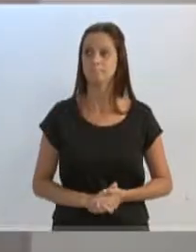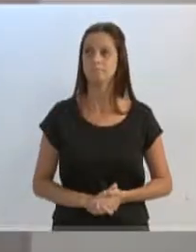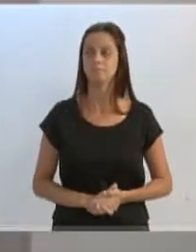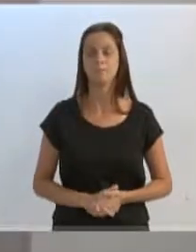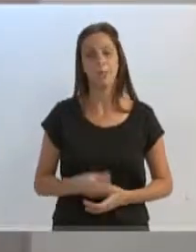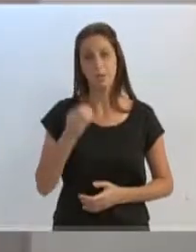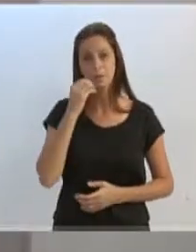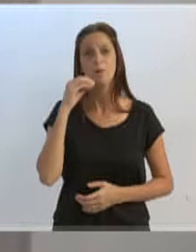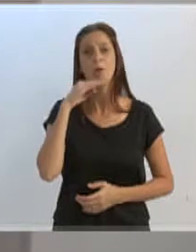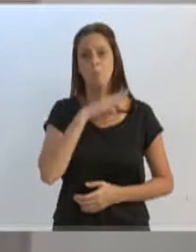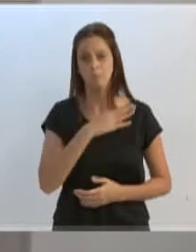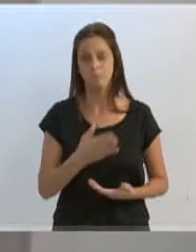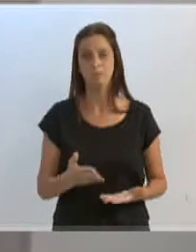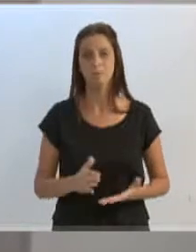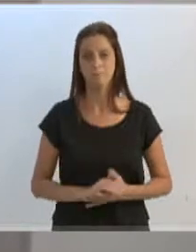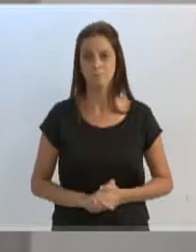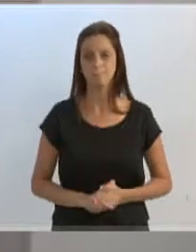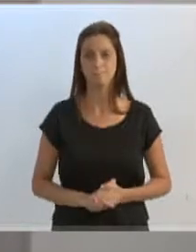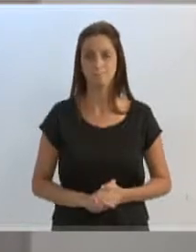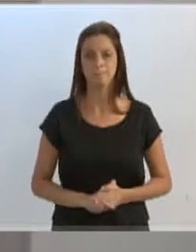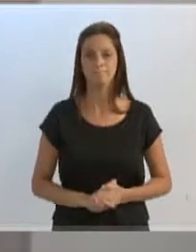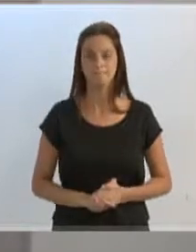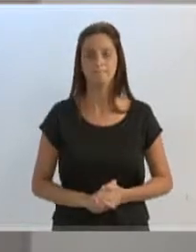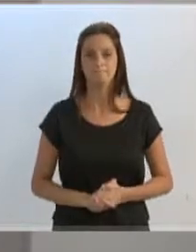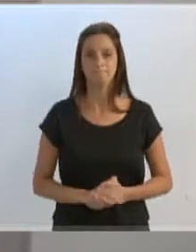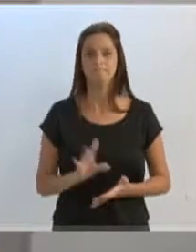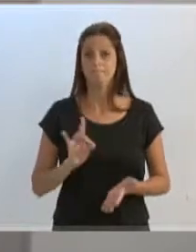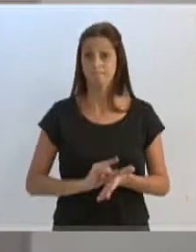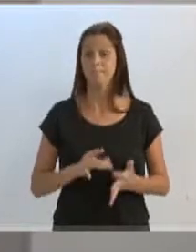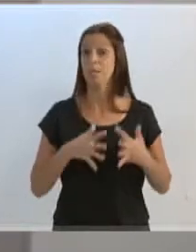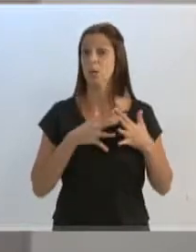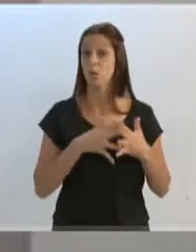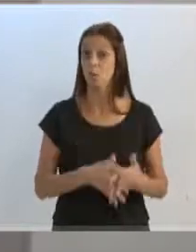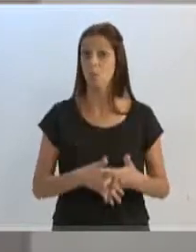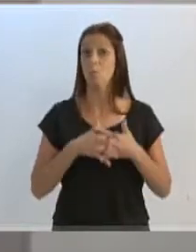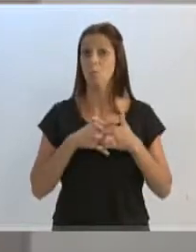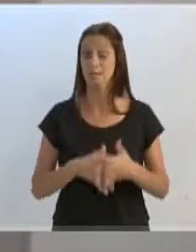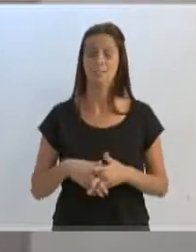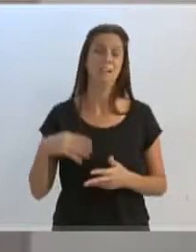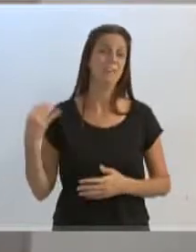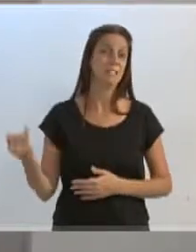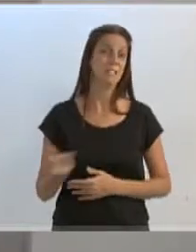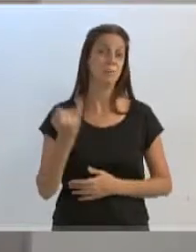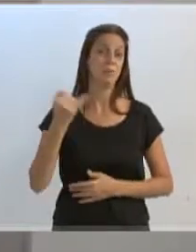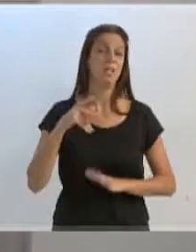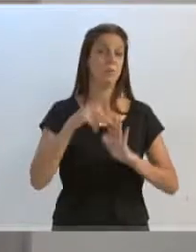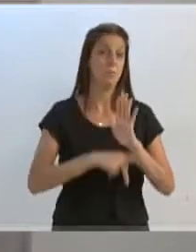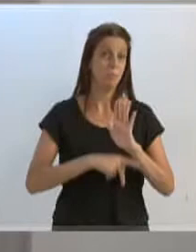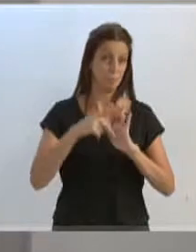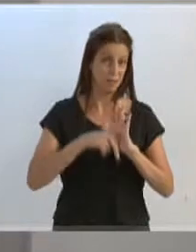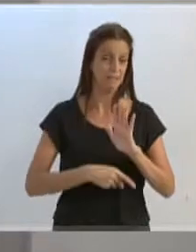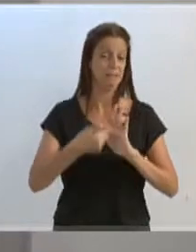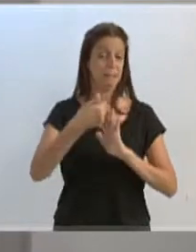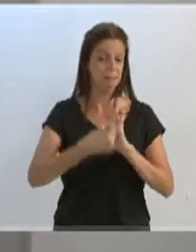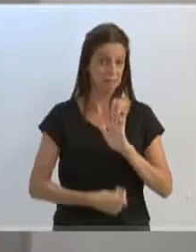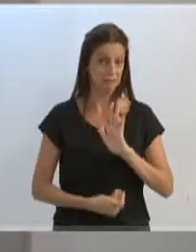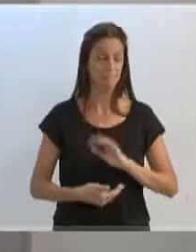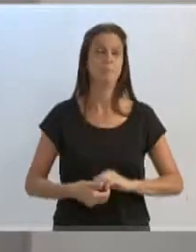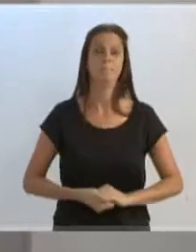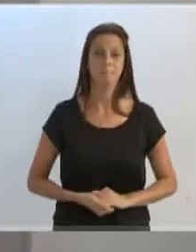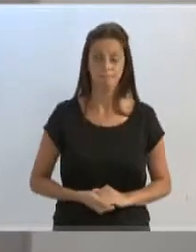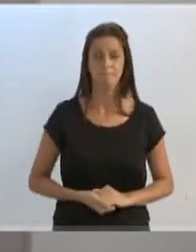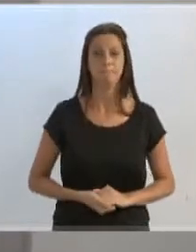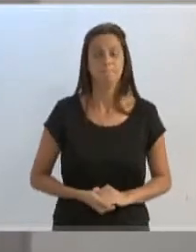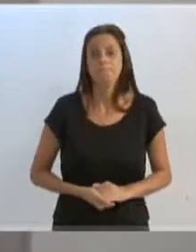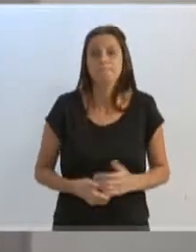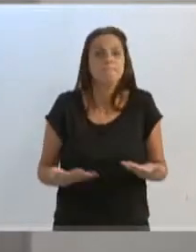obviamente que, diante da complexidade e da importância de um projeto como esse, não existia